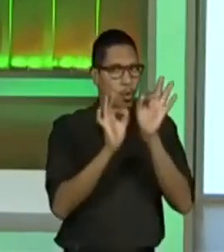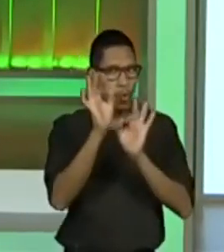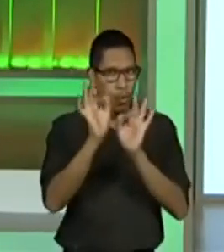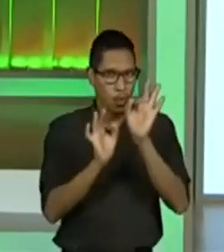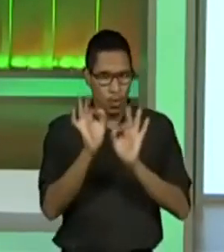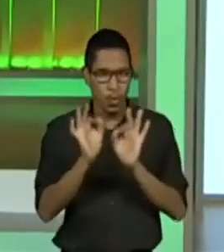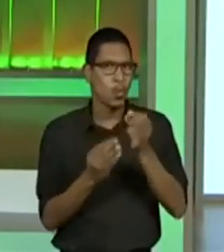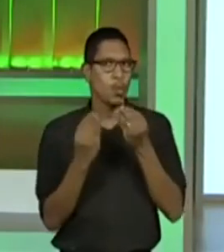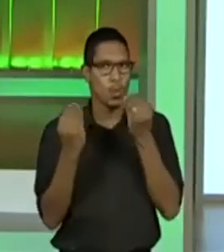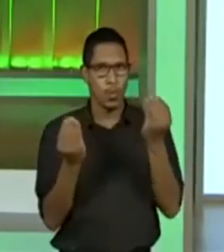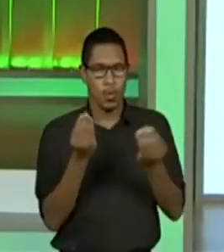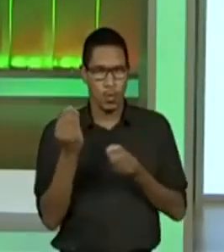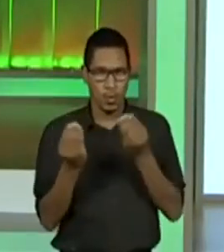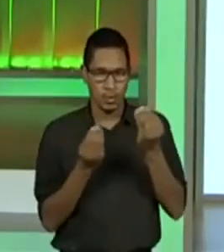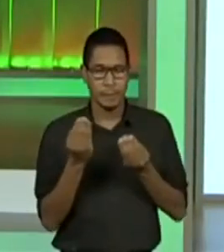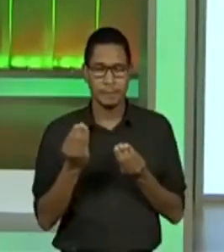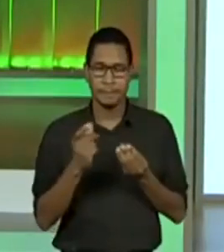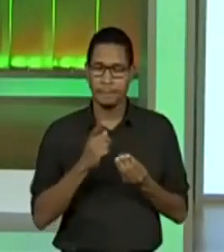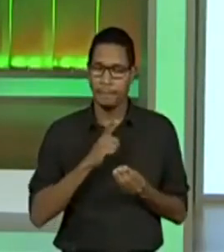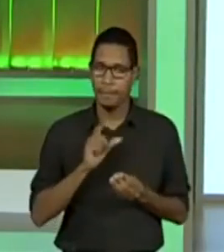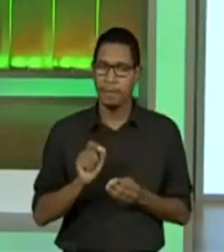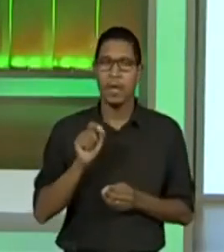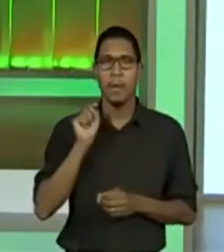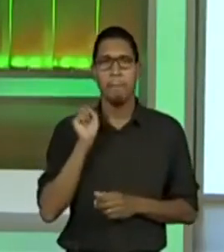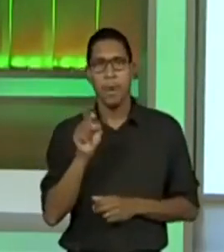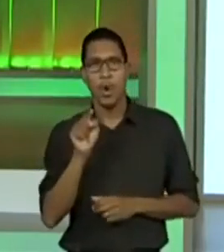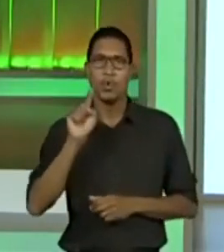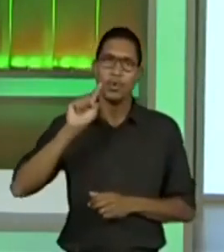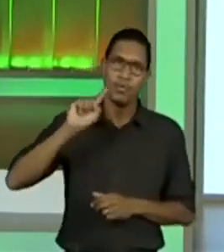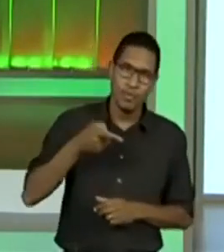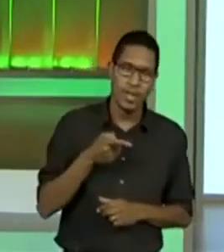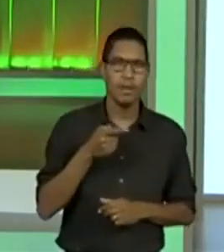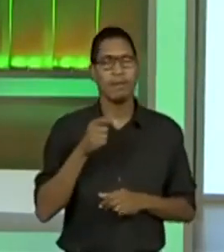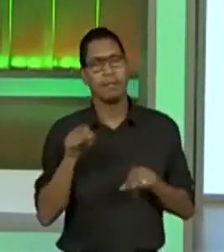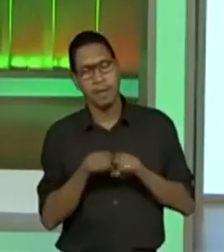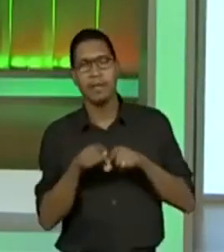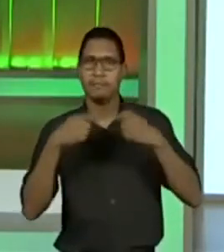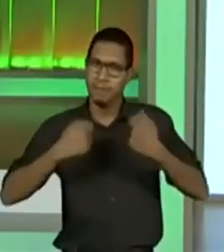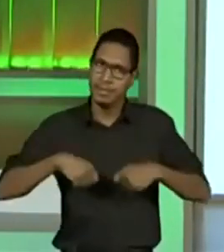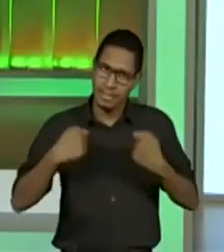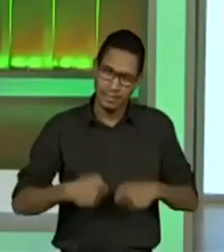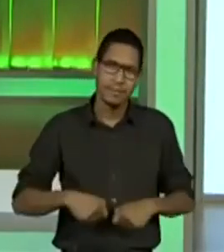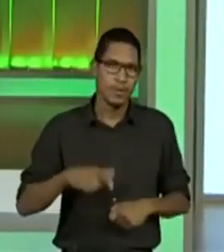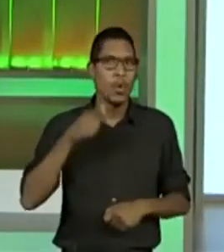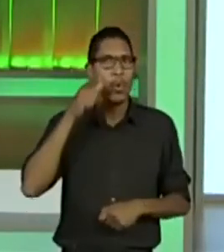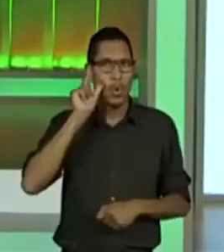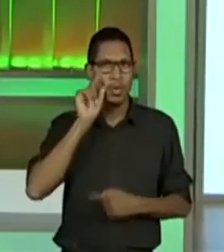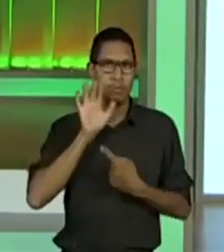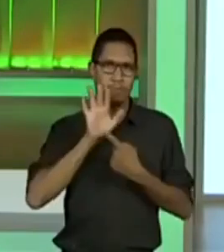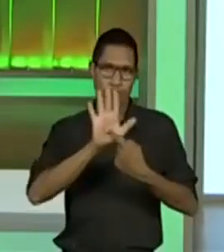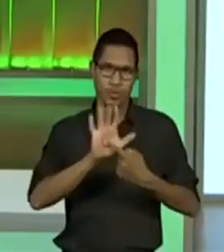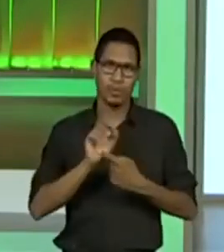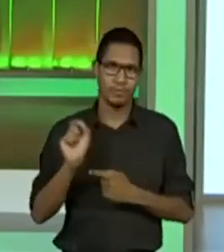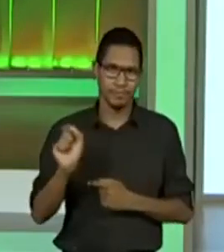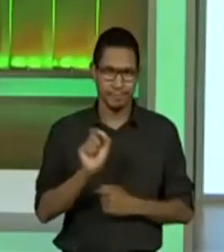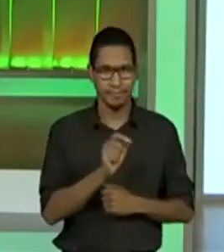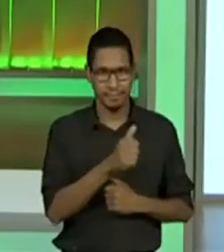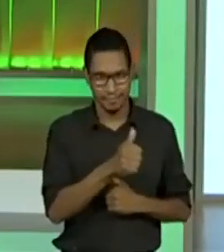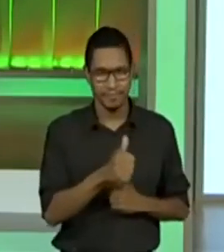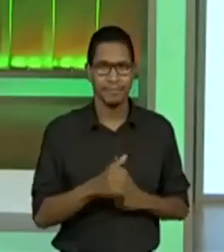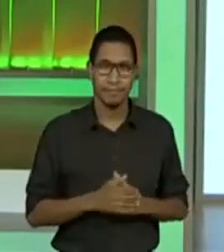pontuação que vocês já tinham apontado ontem. Pontuação,